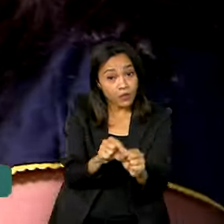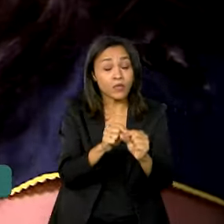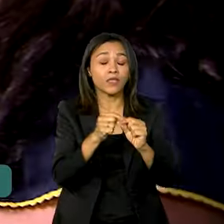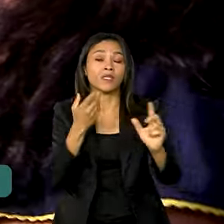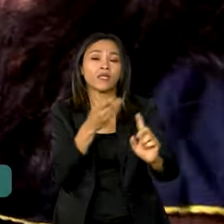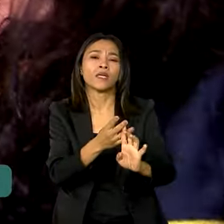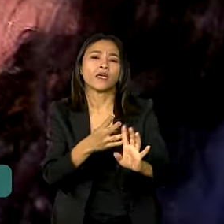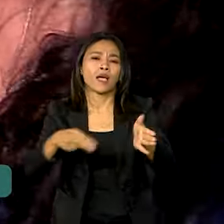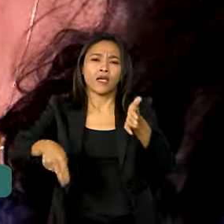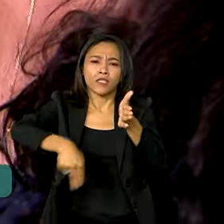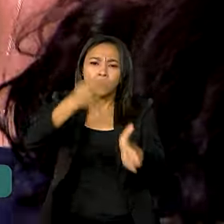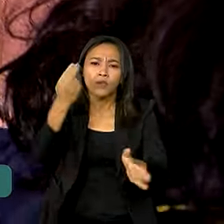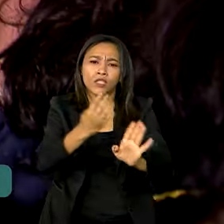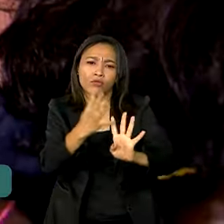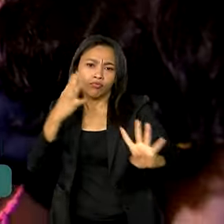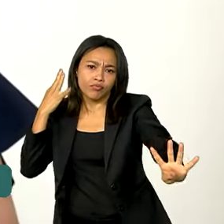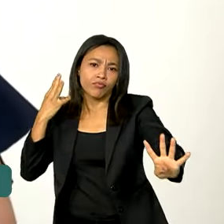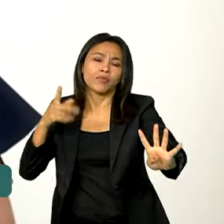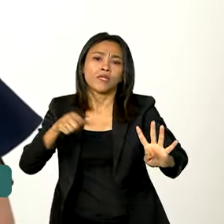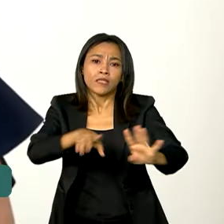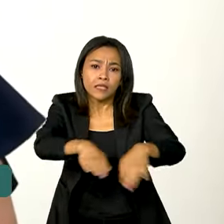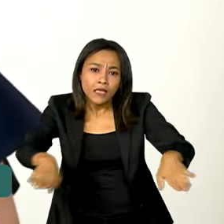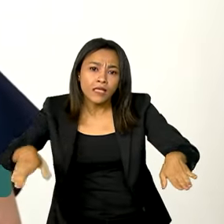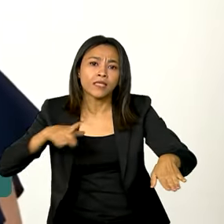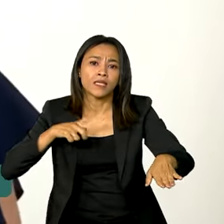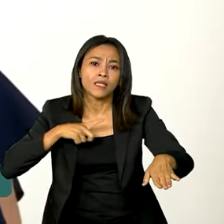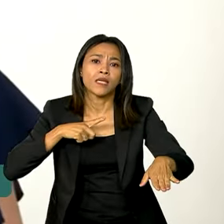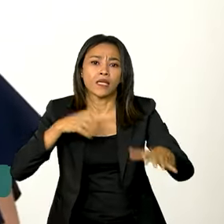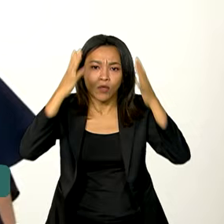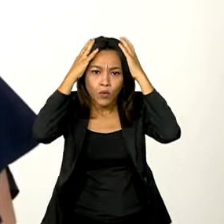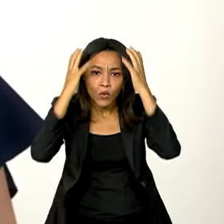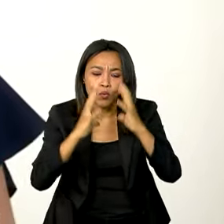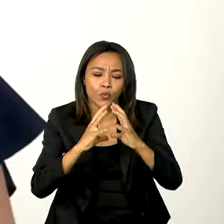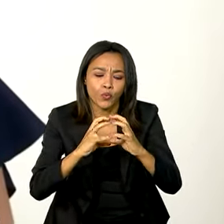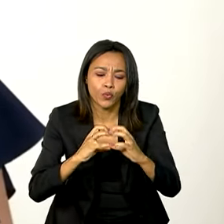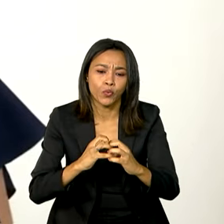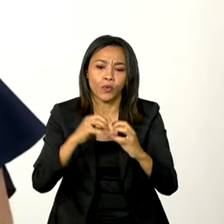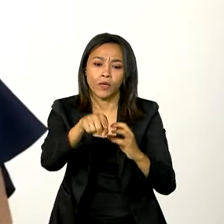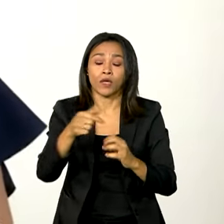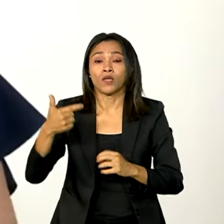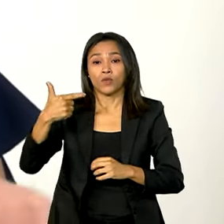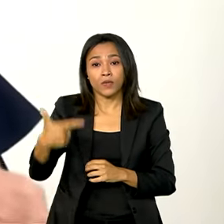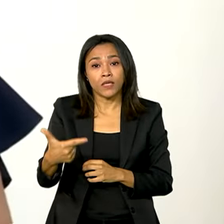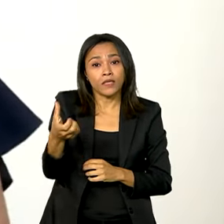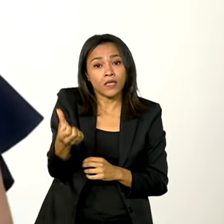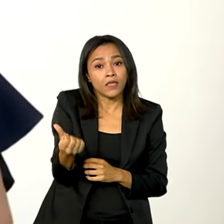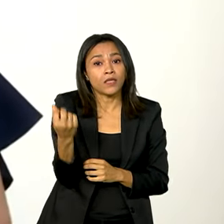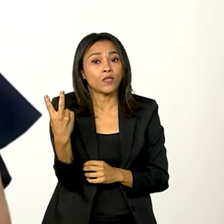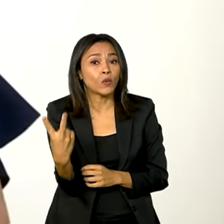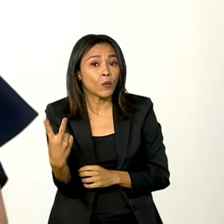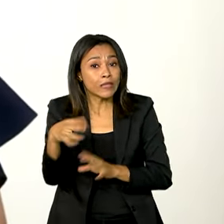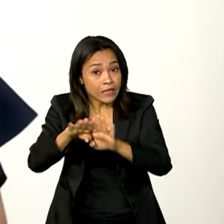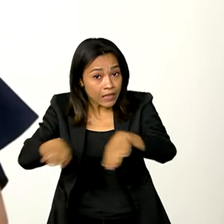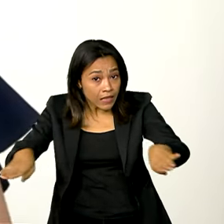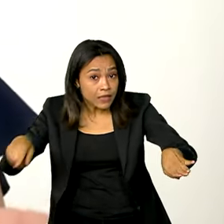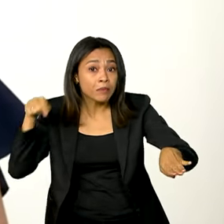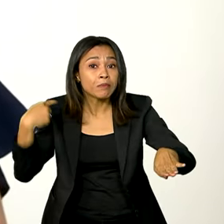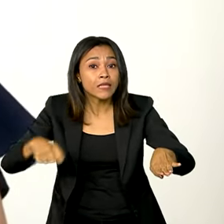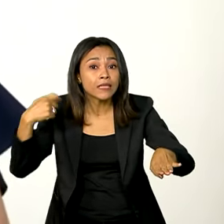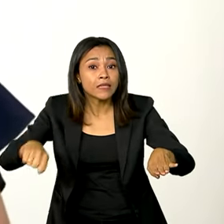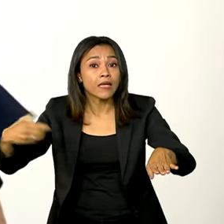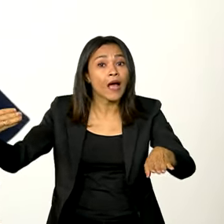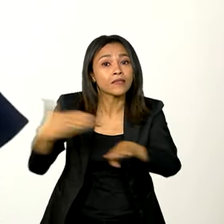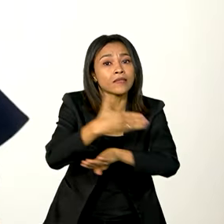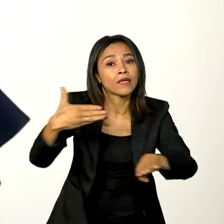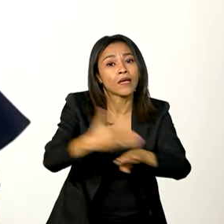quadril para as crianças com microcefalia. 262 crianças precisam ter acesso à